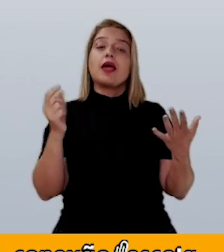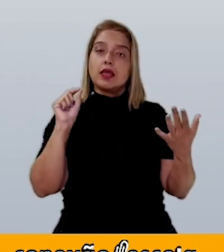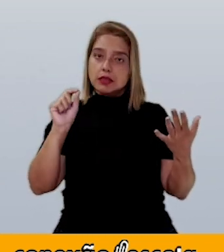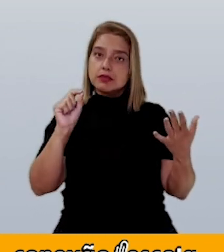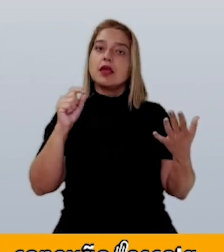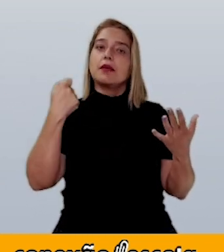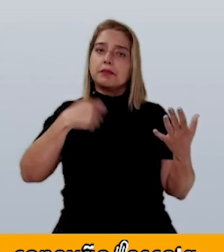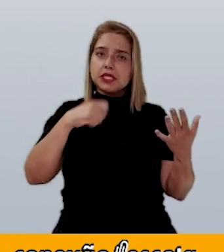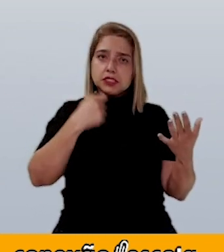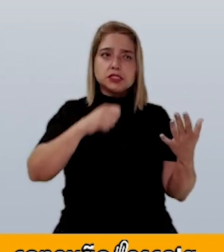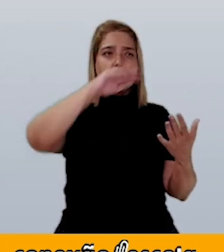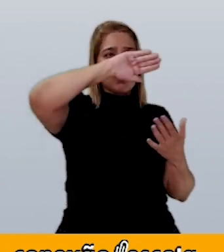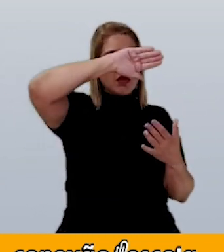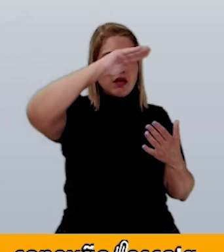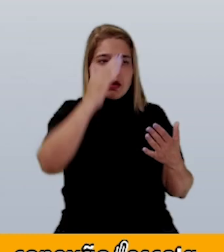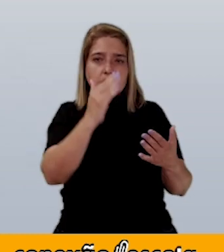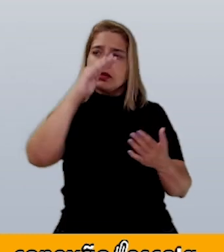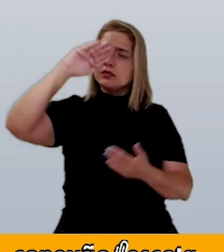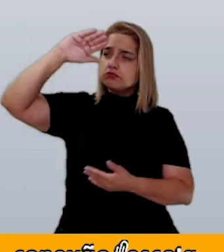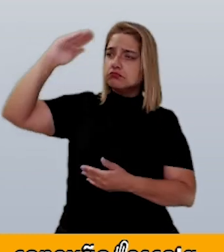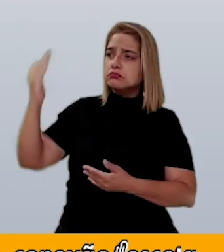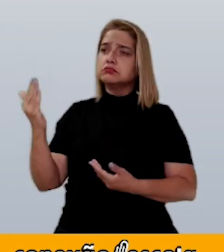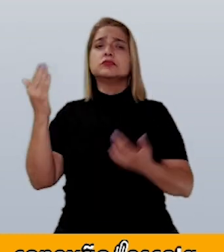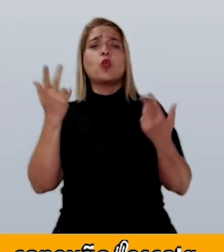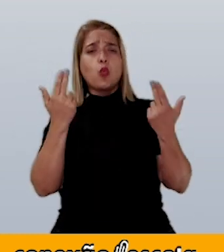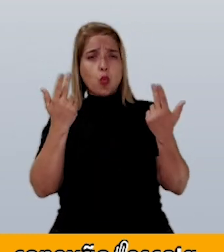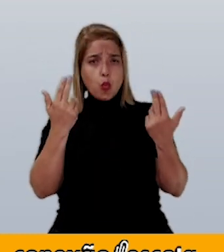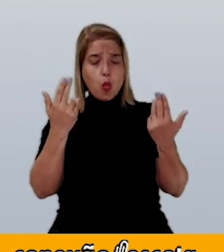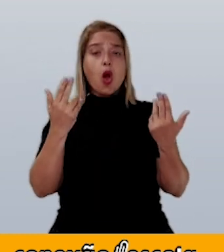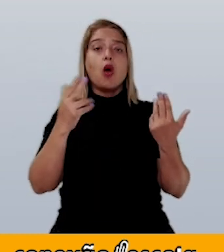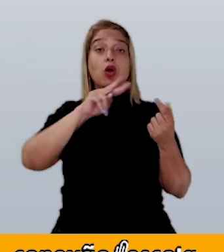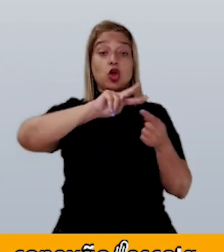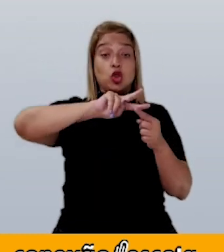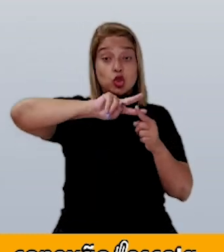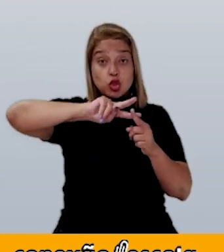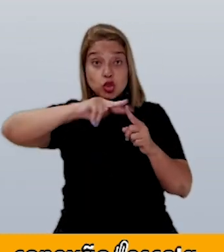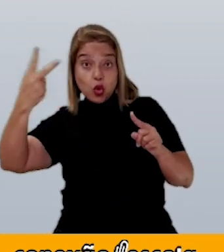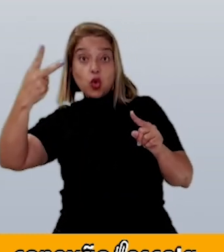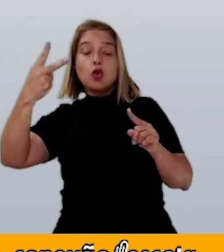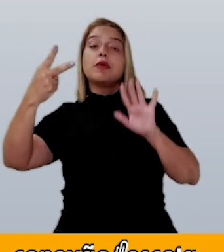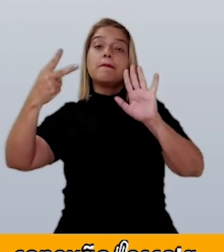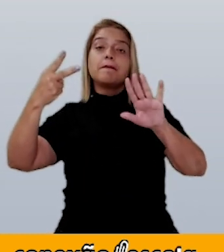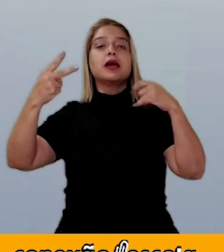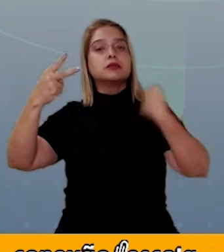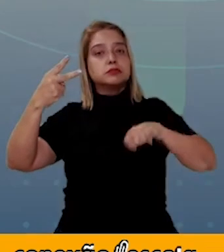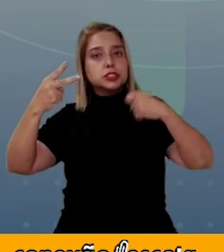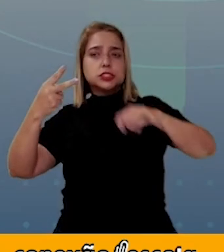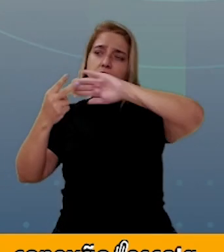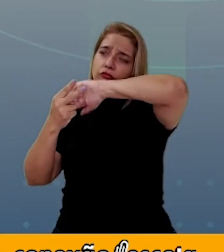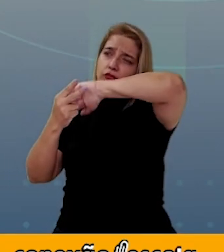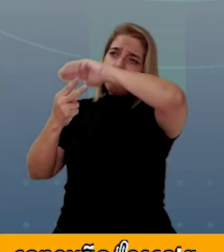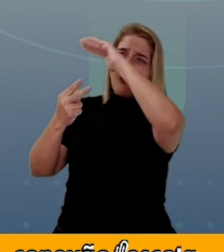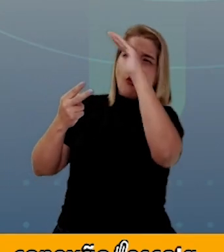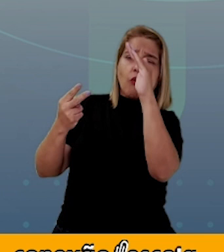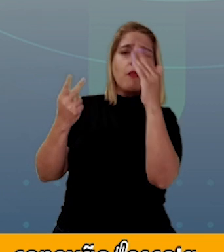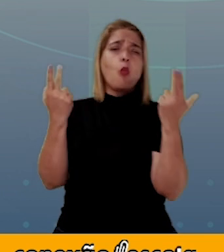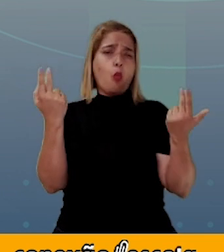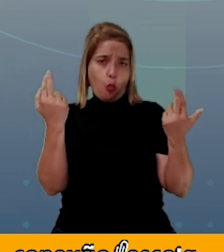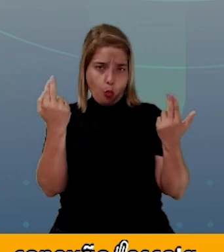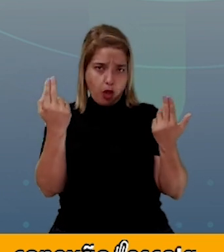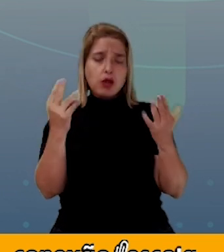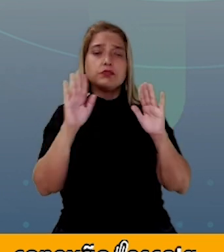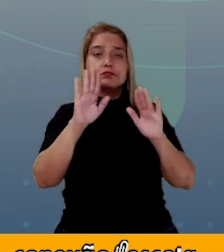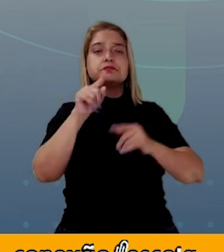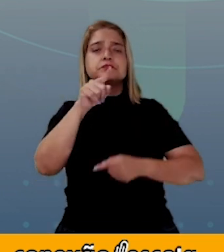todos os lados do objeto precisam aumentar da mesma forma. Você já reparou, por